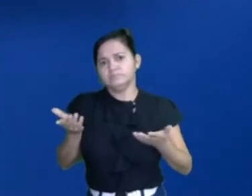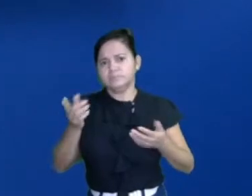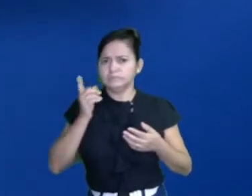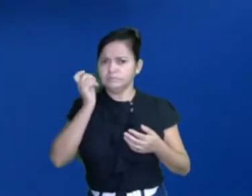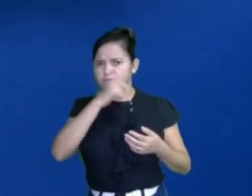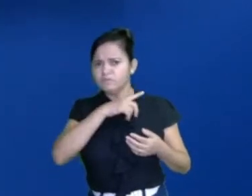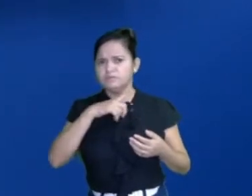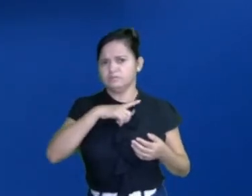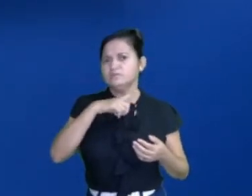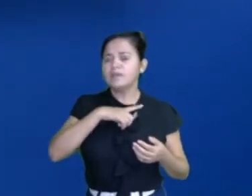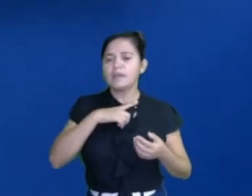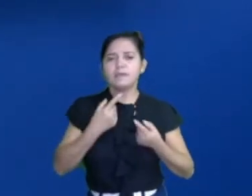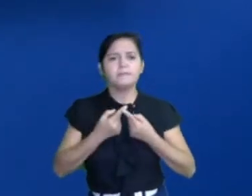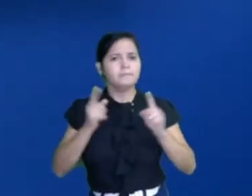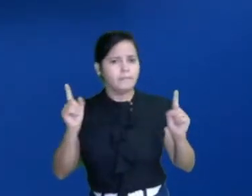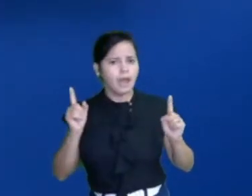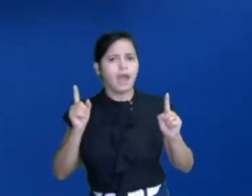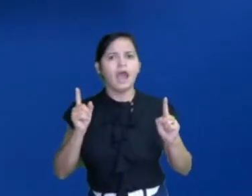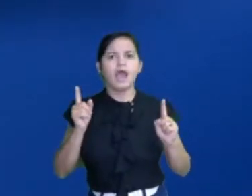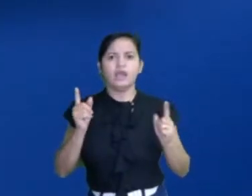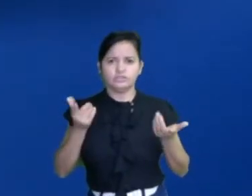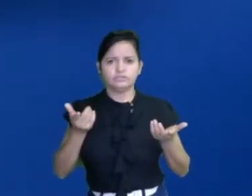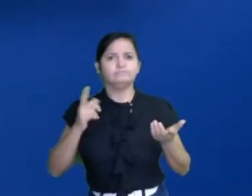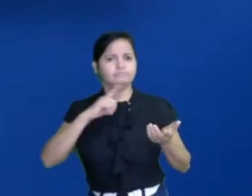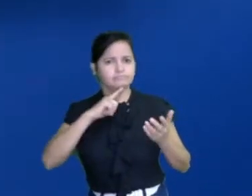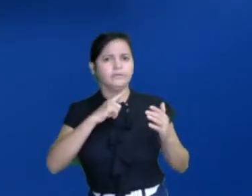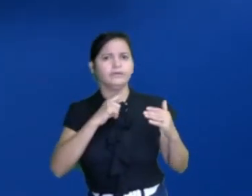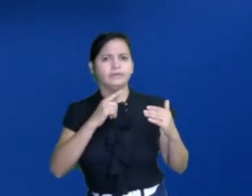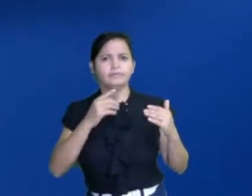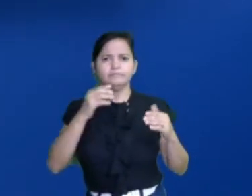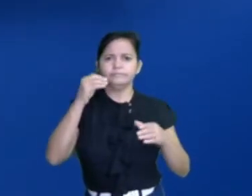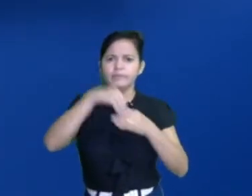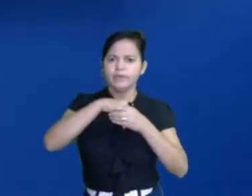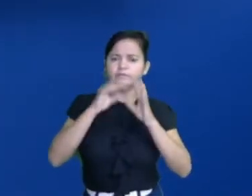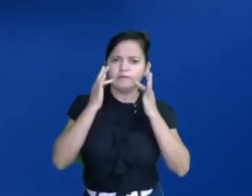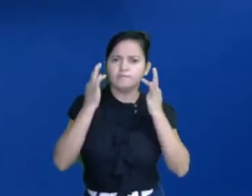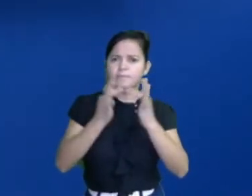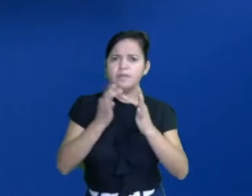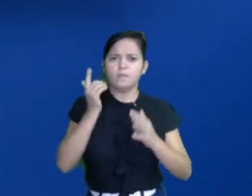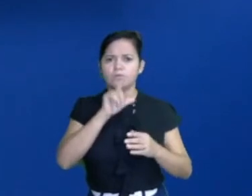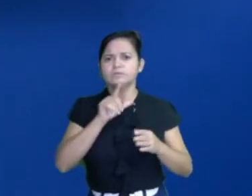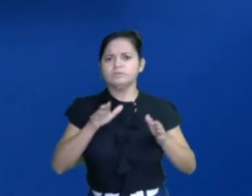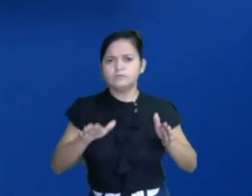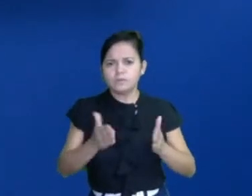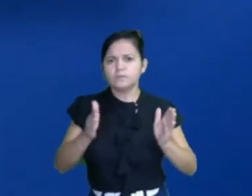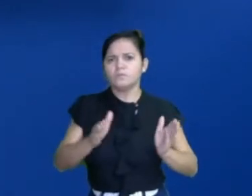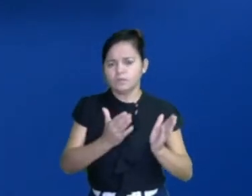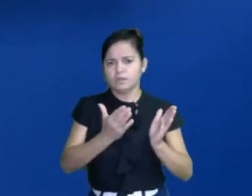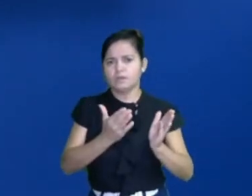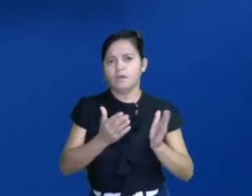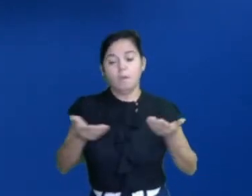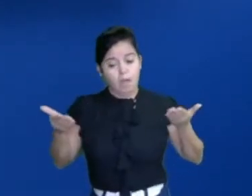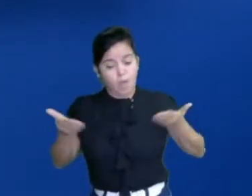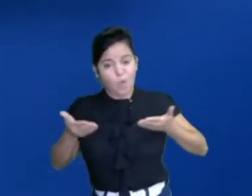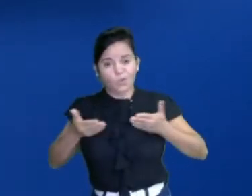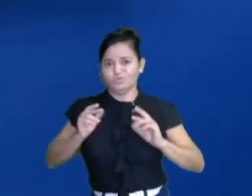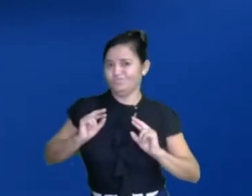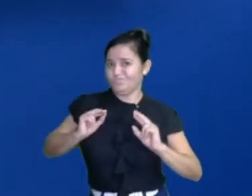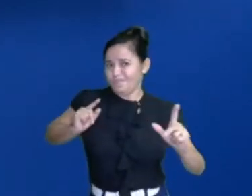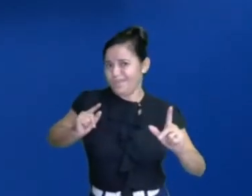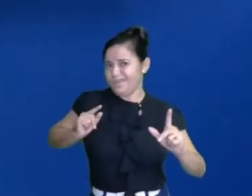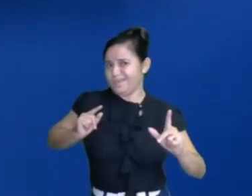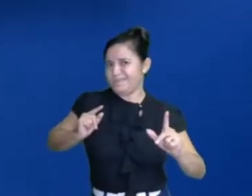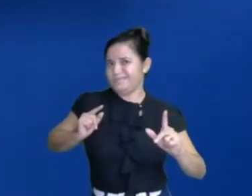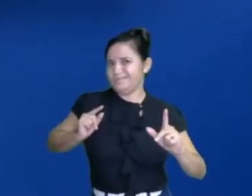Mas, se conseguia criar. Hoje em dia, as pessoas estão pensando mais, assim, será que